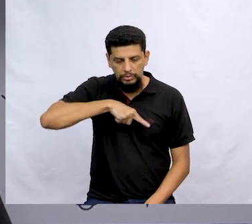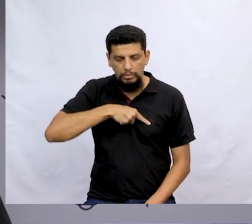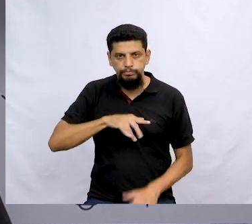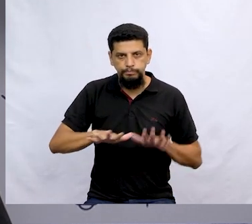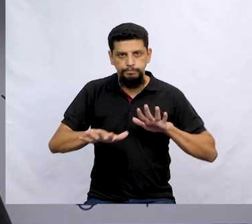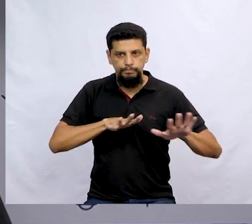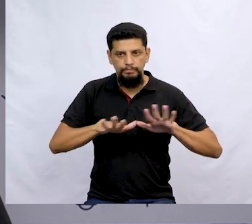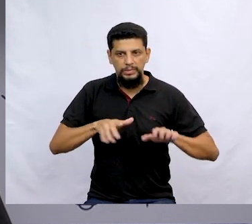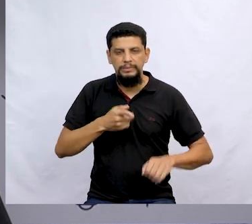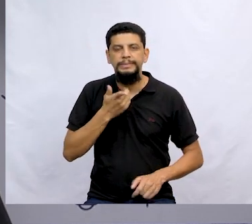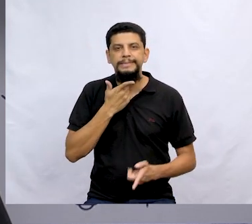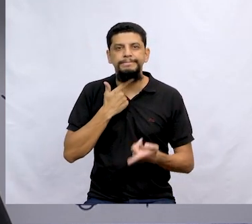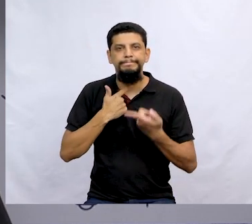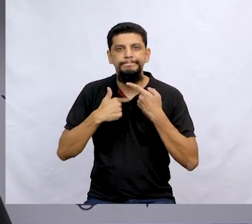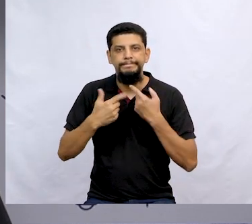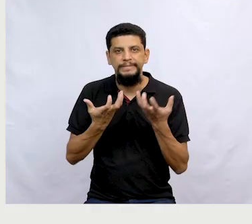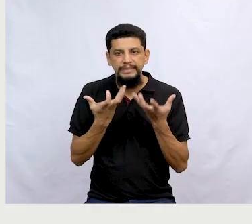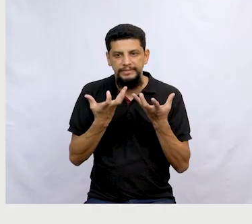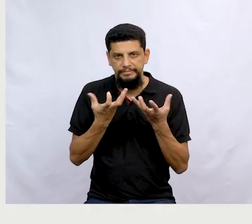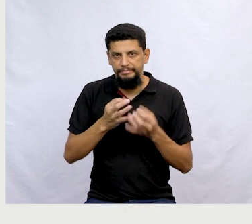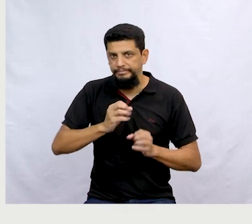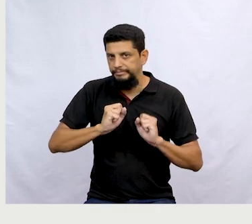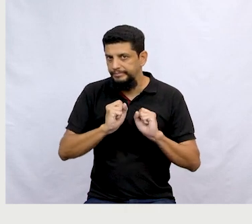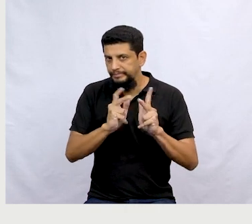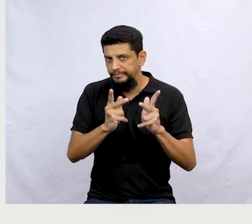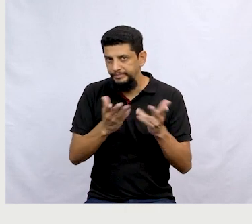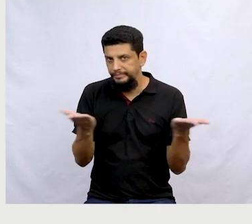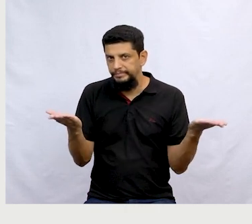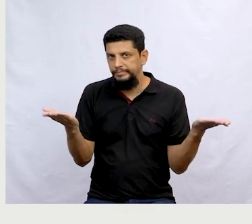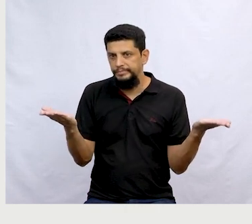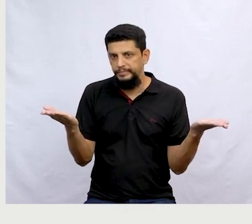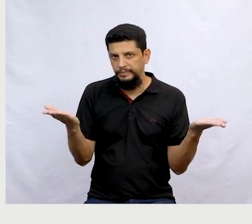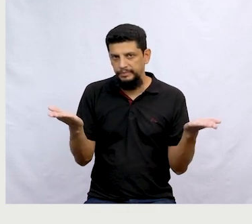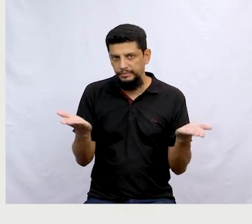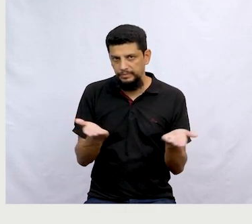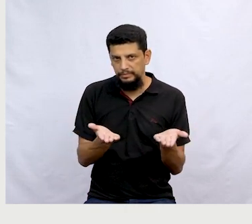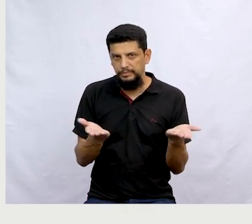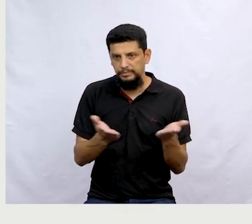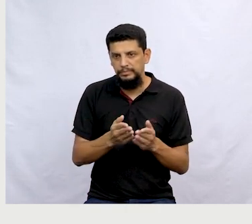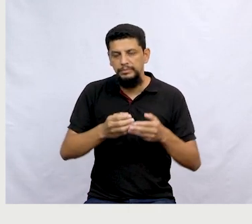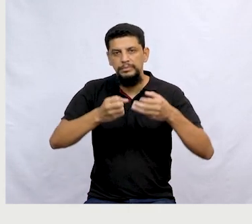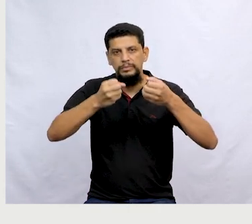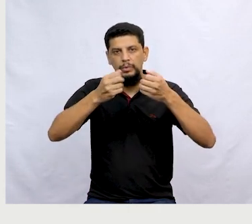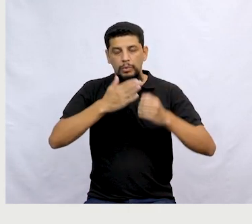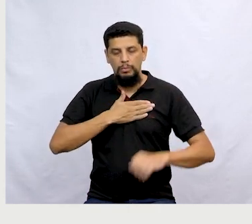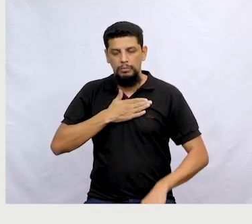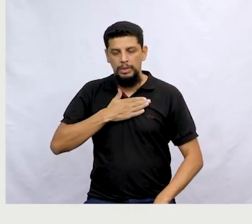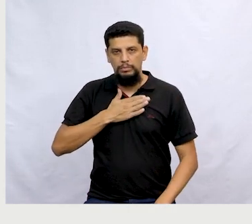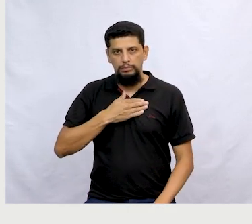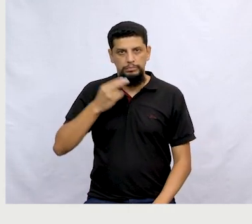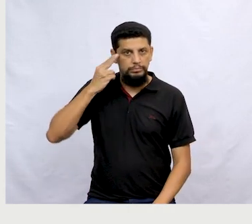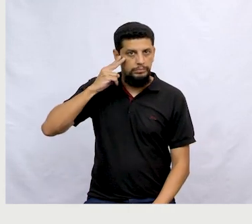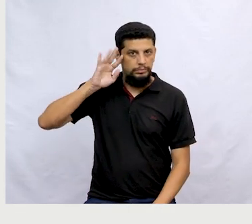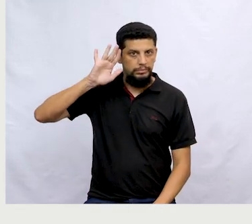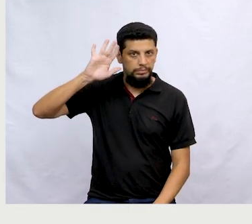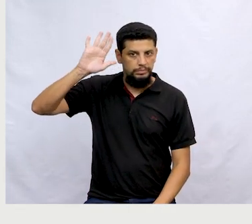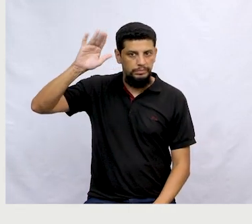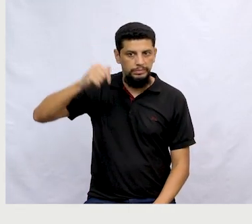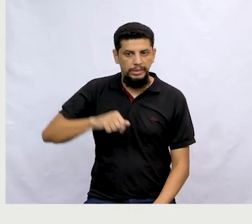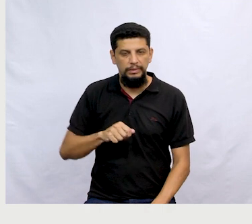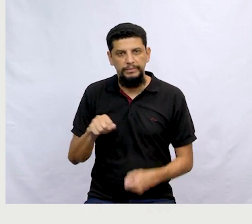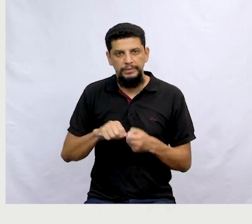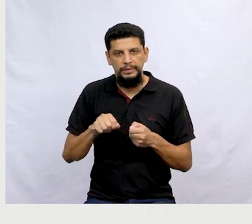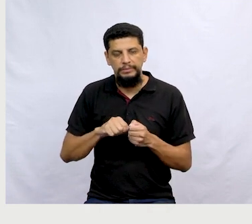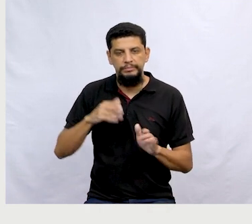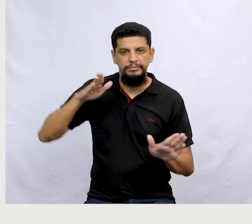move. Aquele desejo, algo que você quer muito, certo? E agora, então, eu vou falar o meu sonho. Gente, o meu sonho